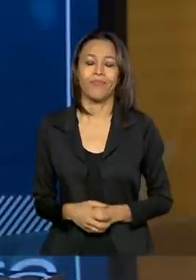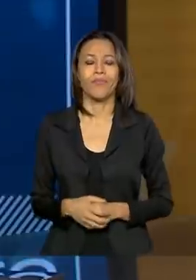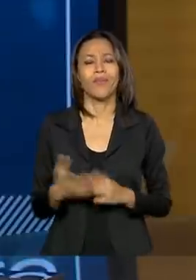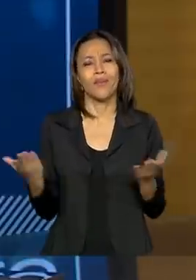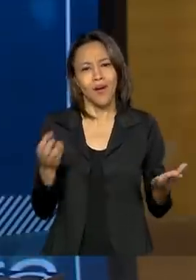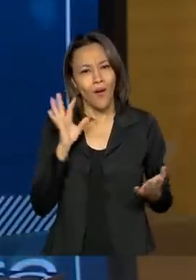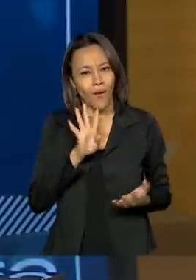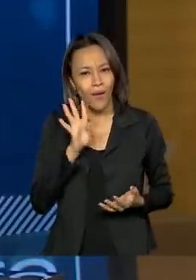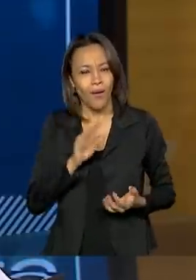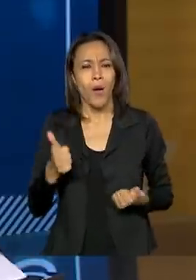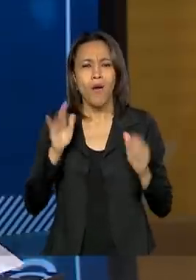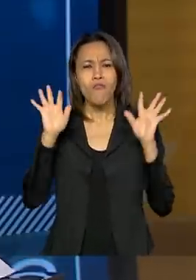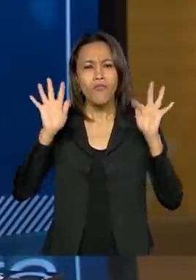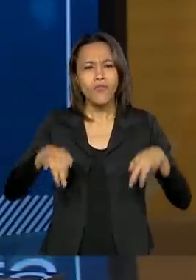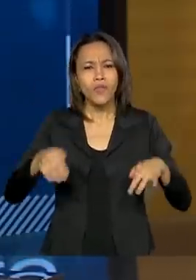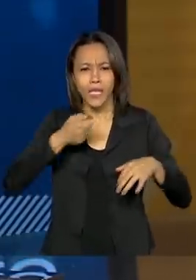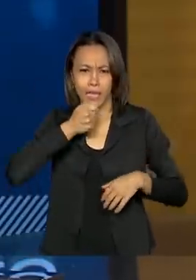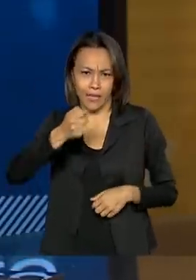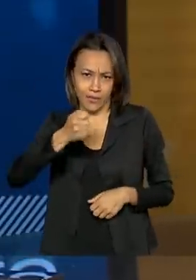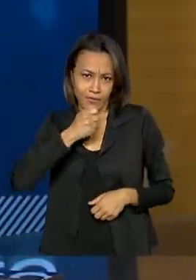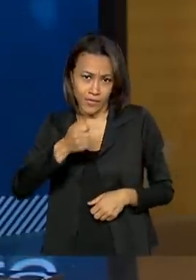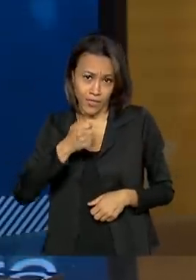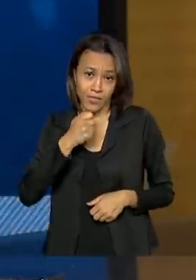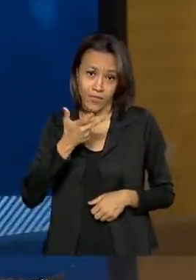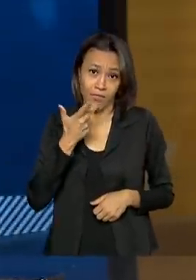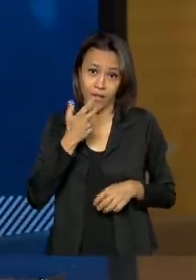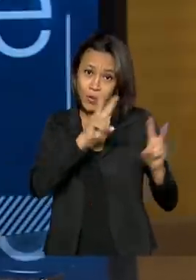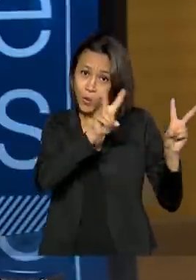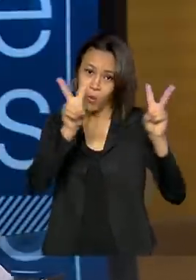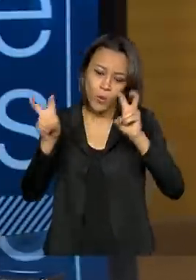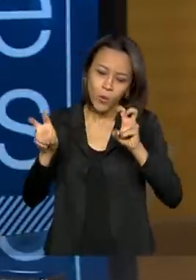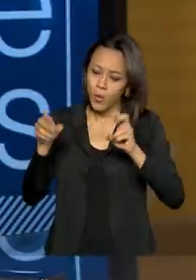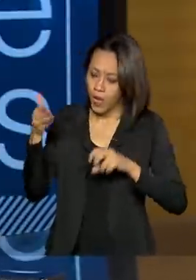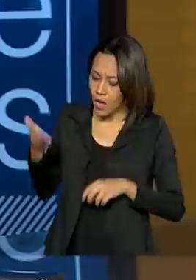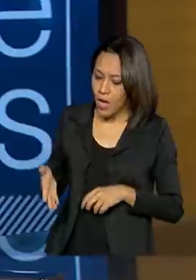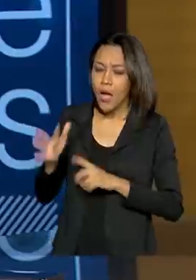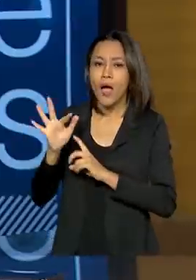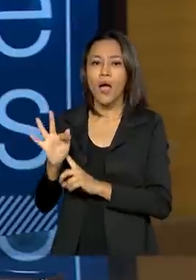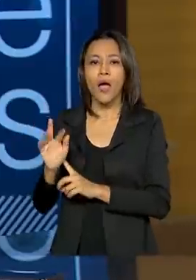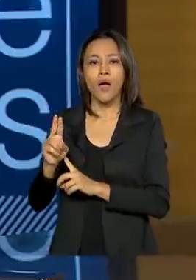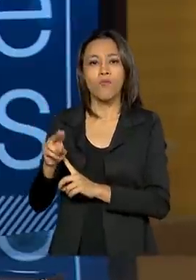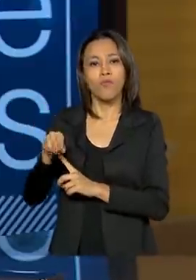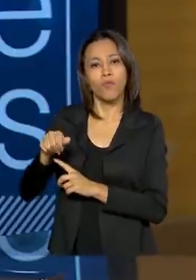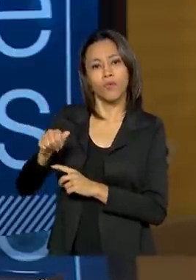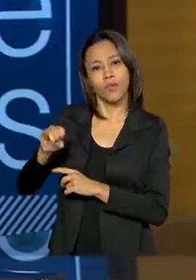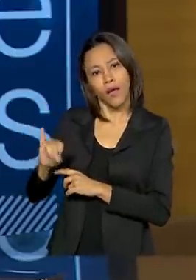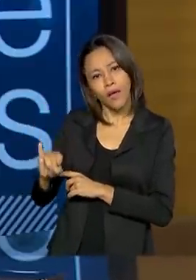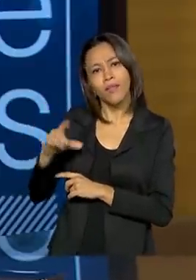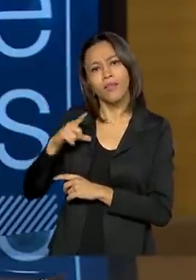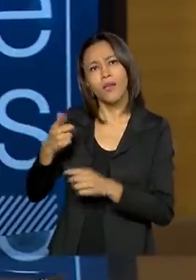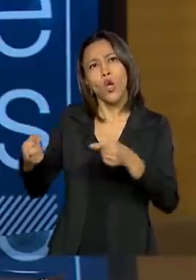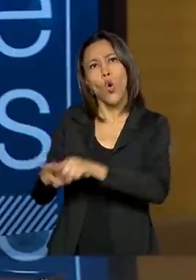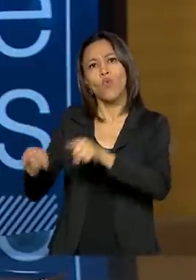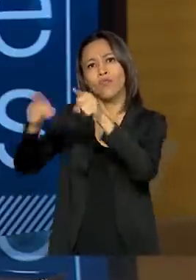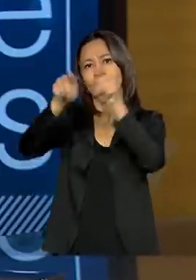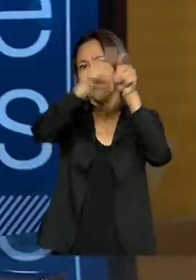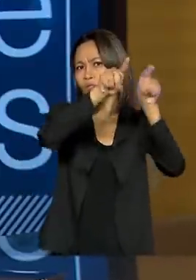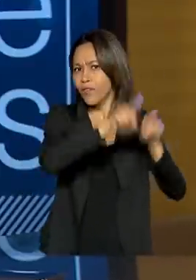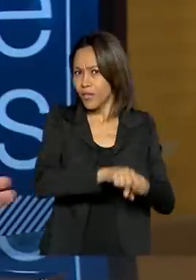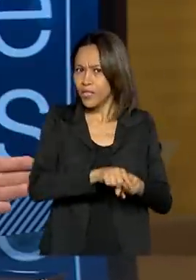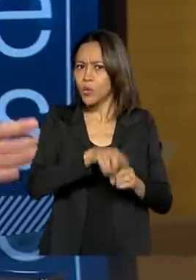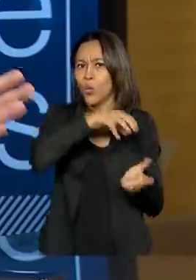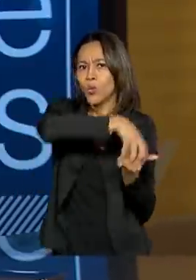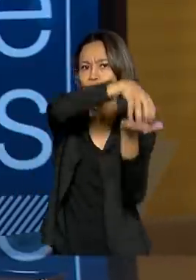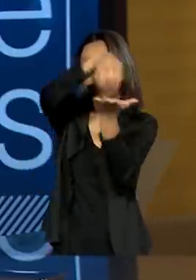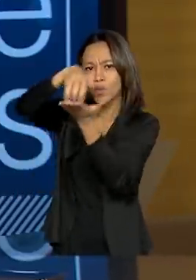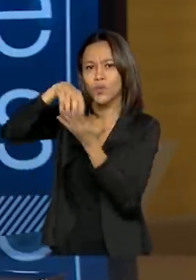nosso programa, a gente não pode deixar de falar isso, a Fundação Nacional do Índio, ela tem convênios com várias instituições internacionais,